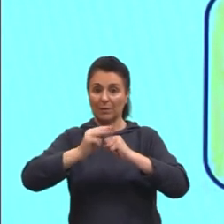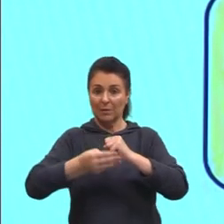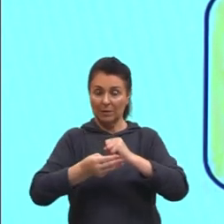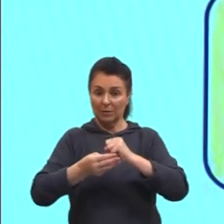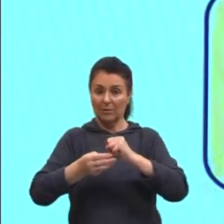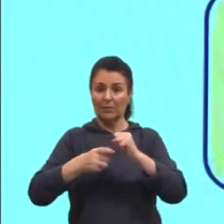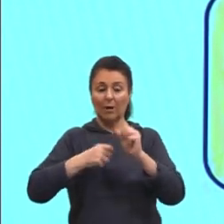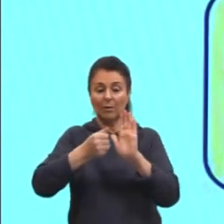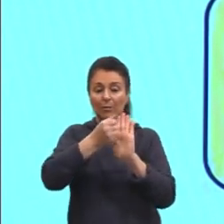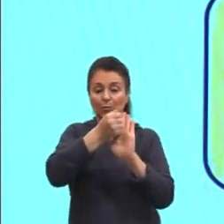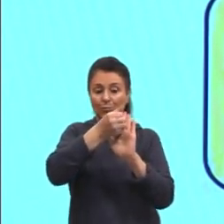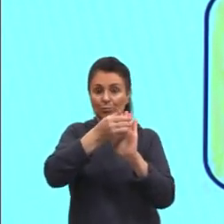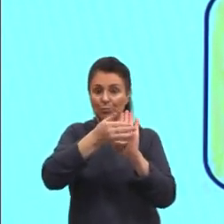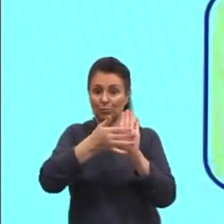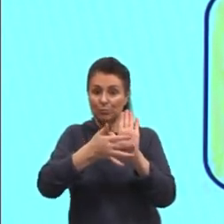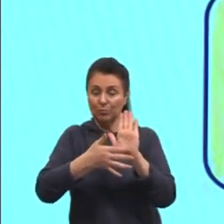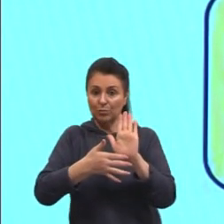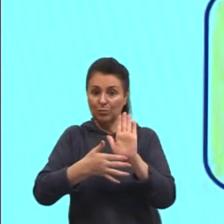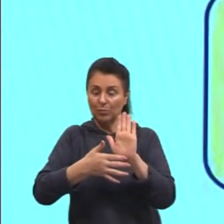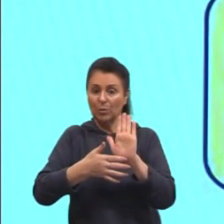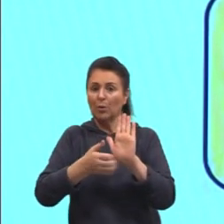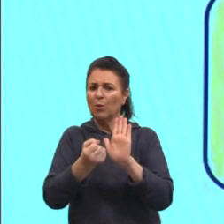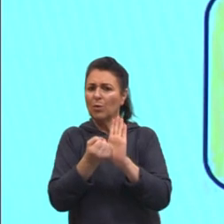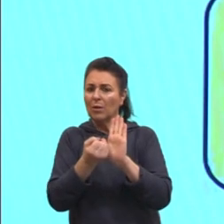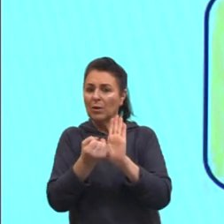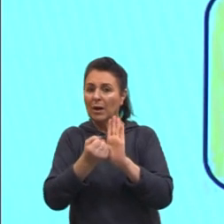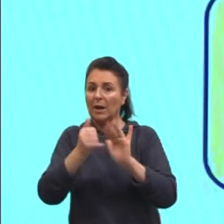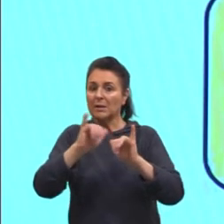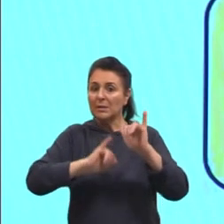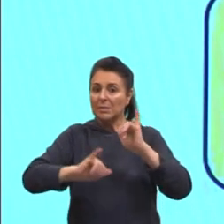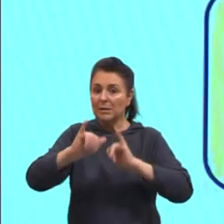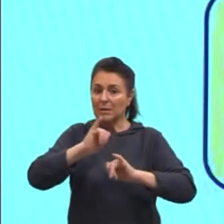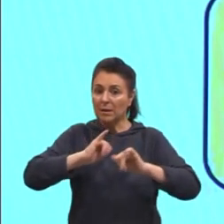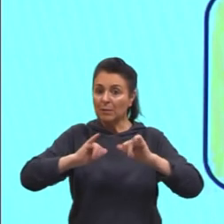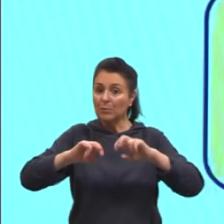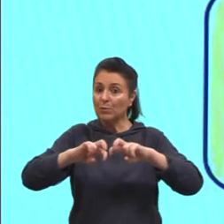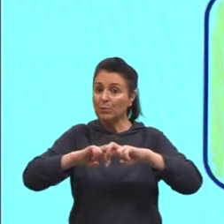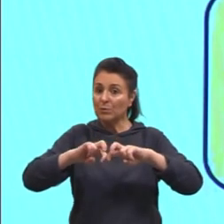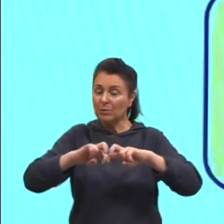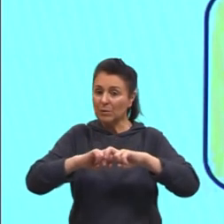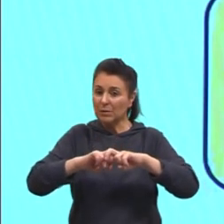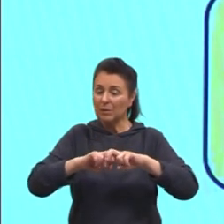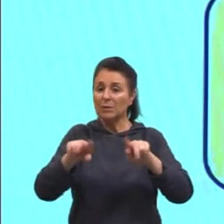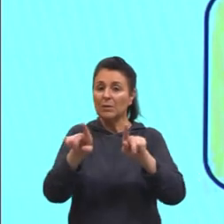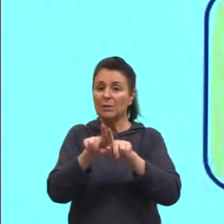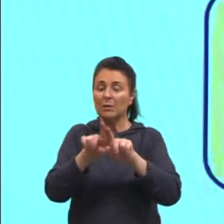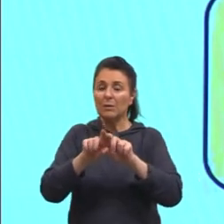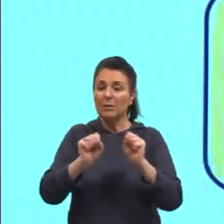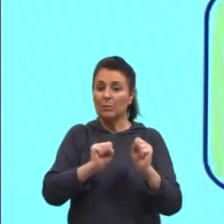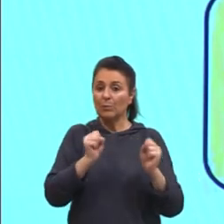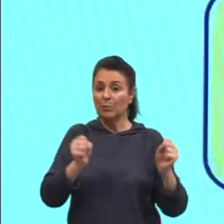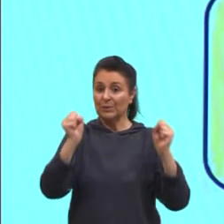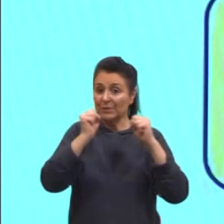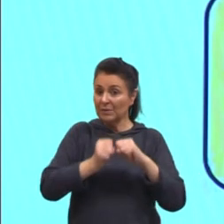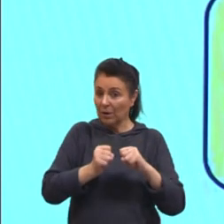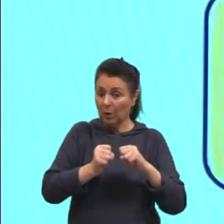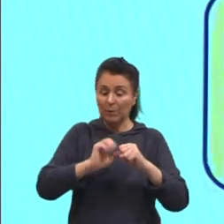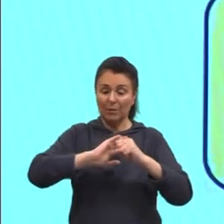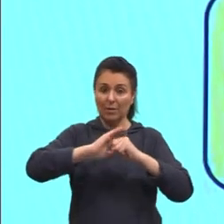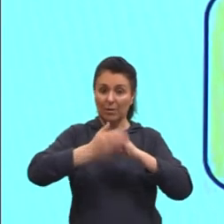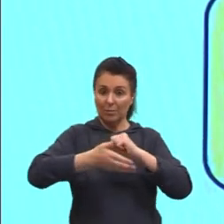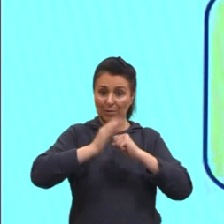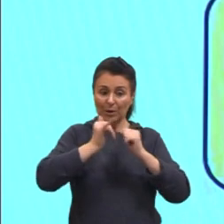Decodificação de sinais químicos e físicos. Potencial de membrana para envio de sinais elétricos